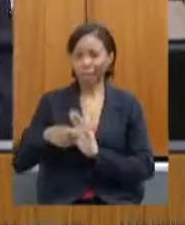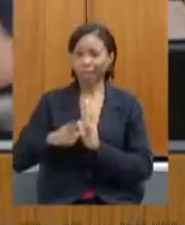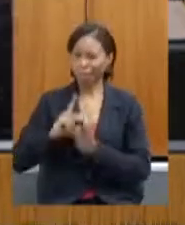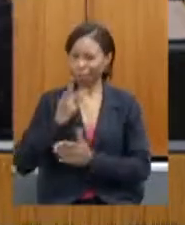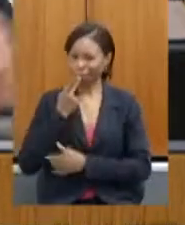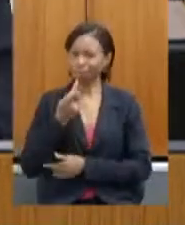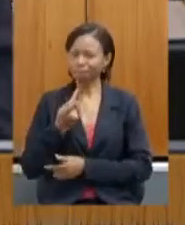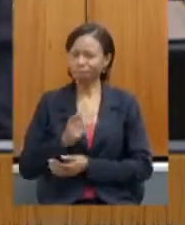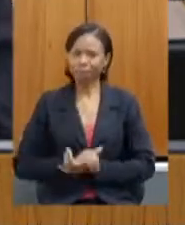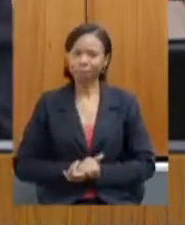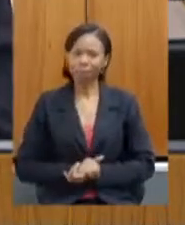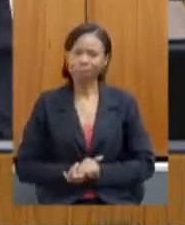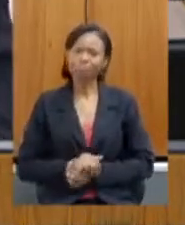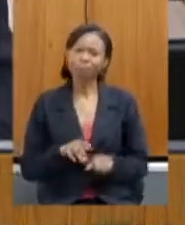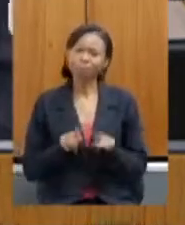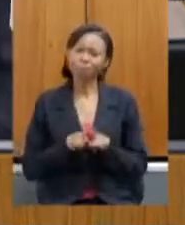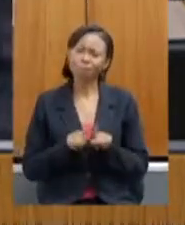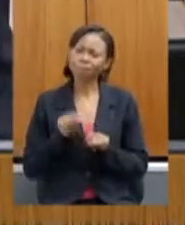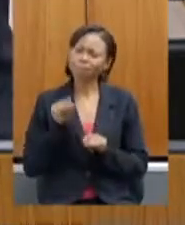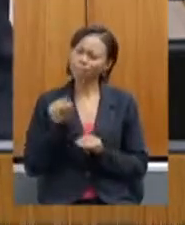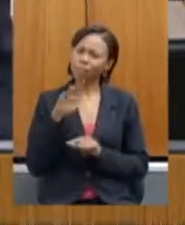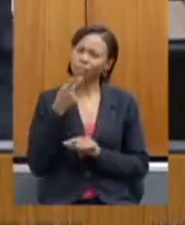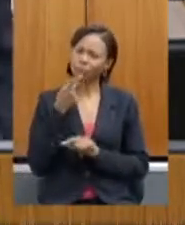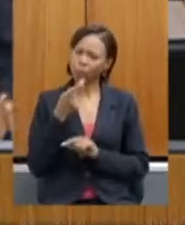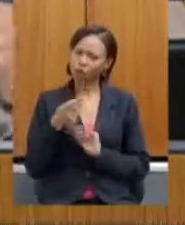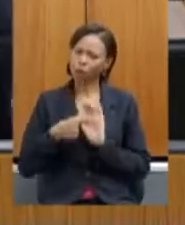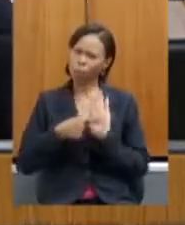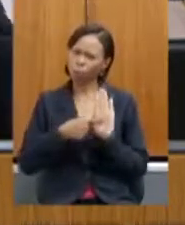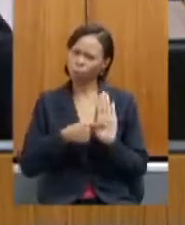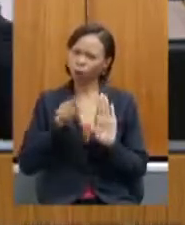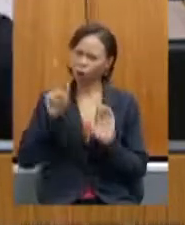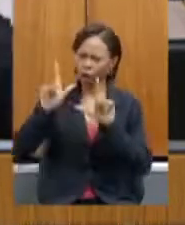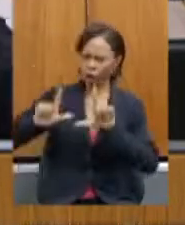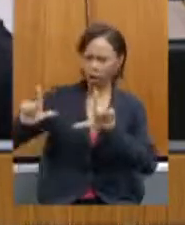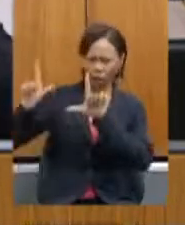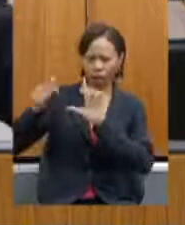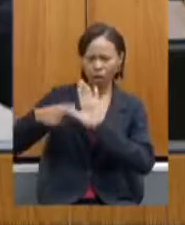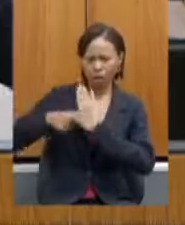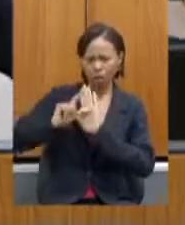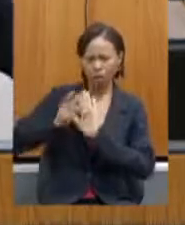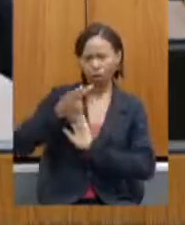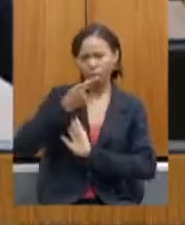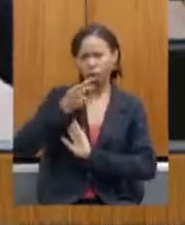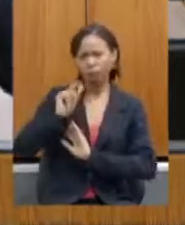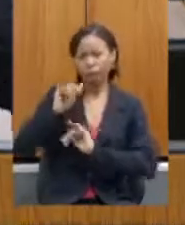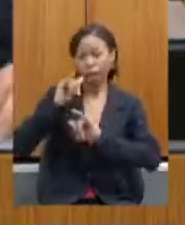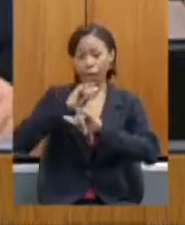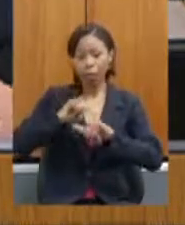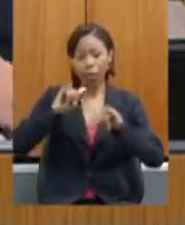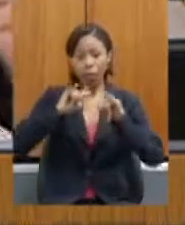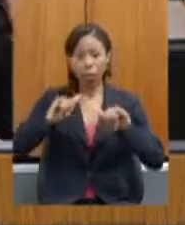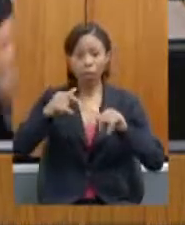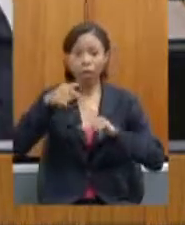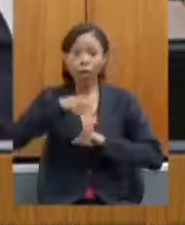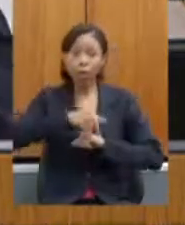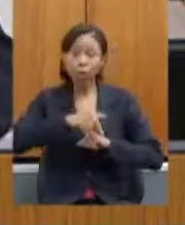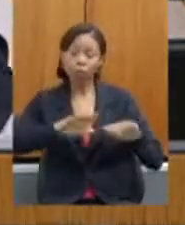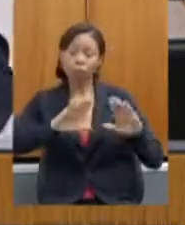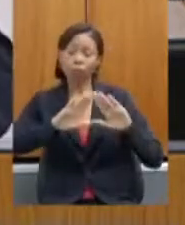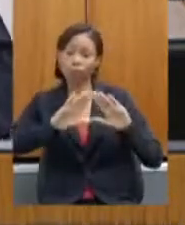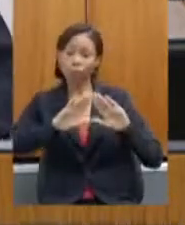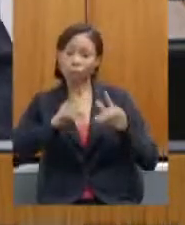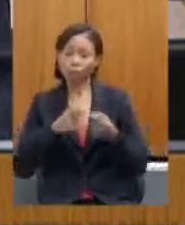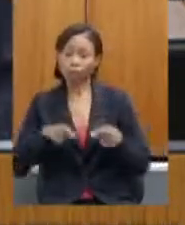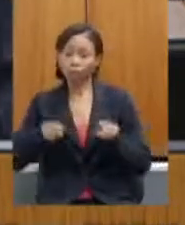curiosidade a senhora na apresentação citou a nossa campanha e a Assembleia foi parceira da CEAPA na promoção da